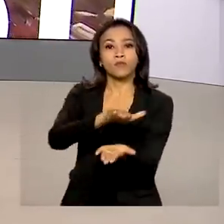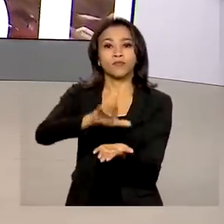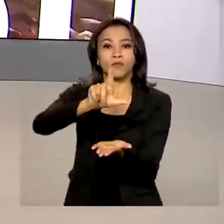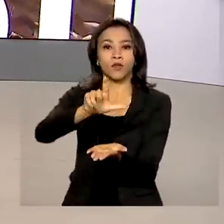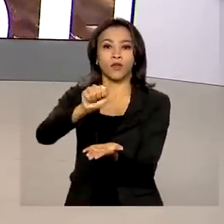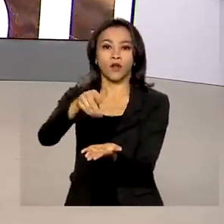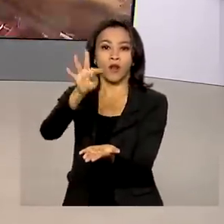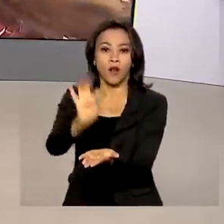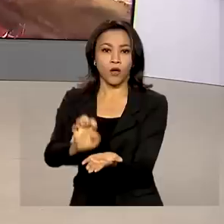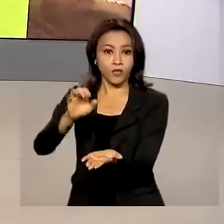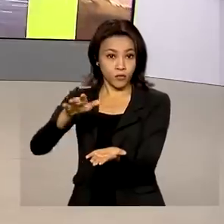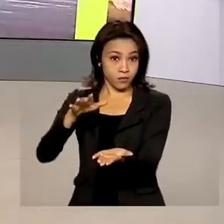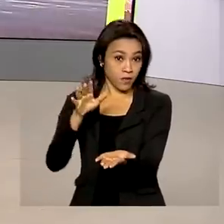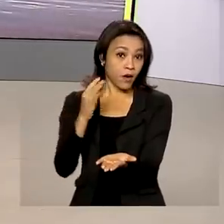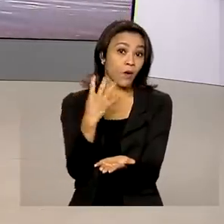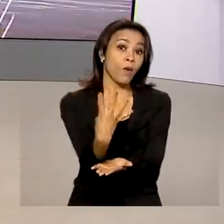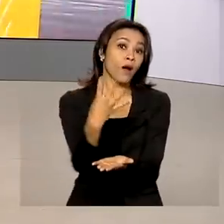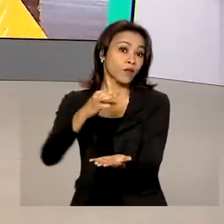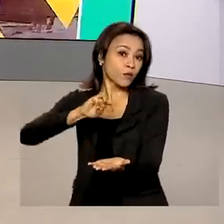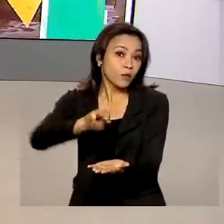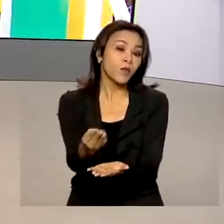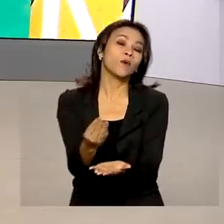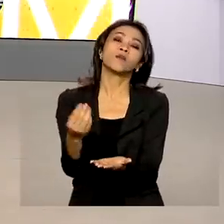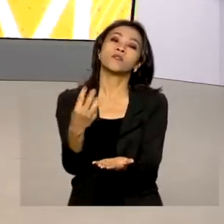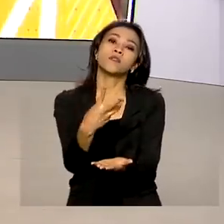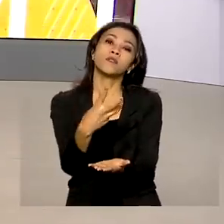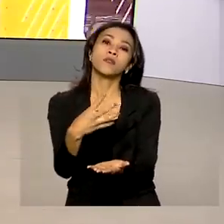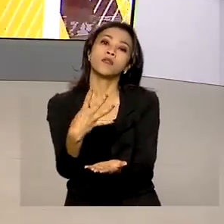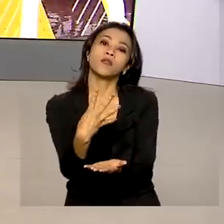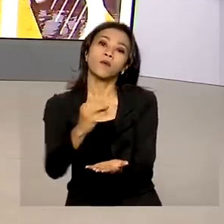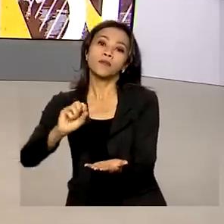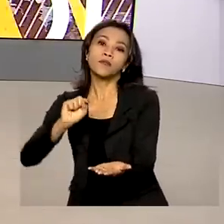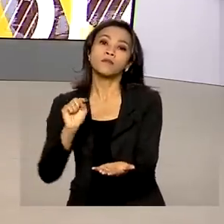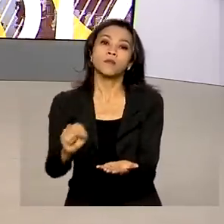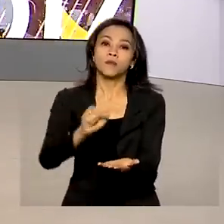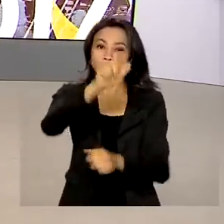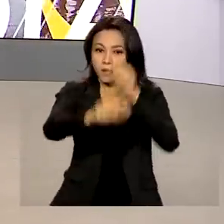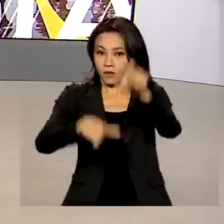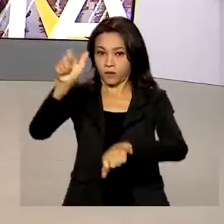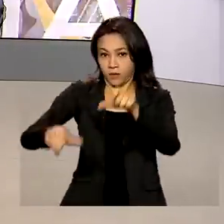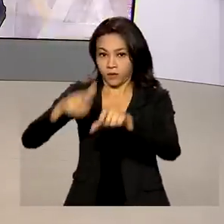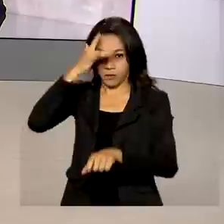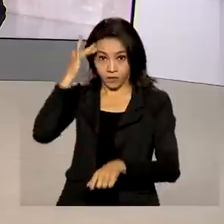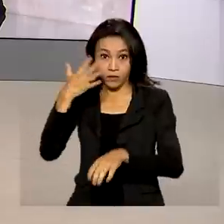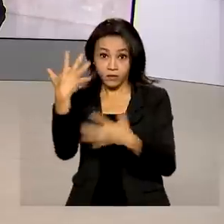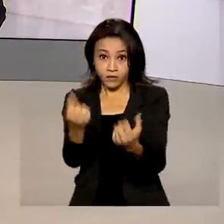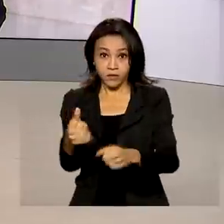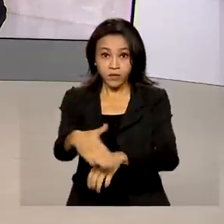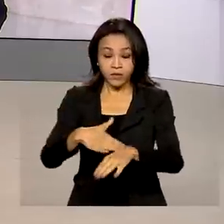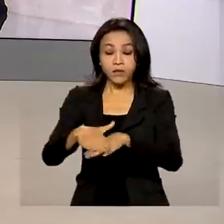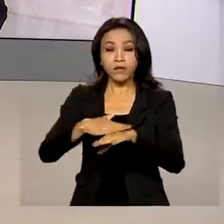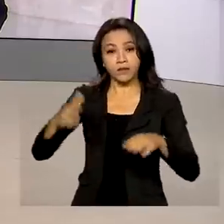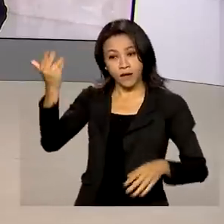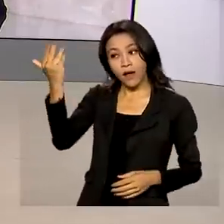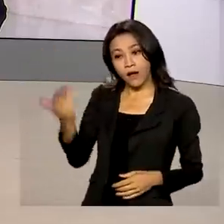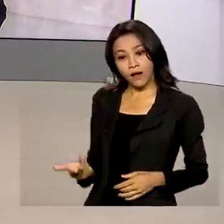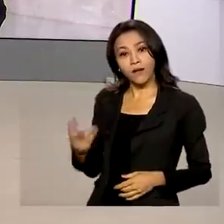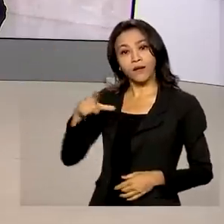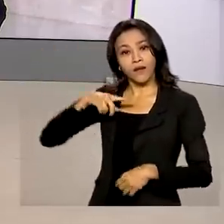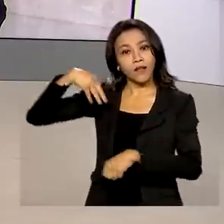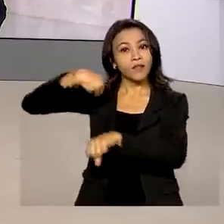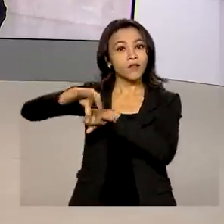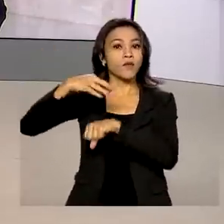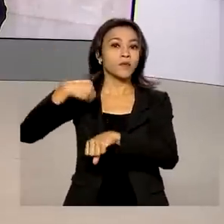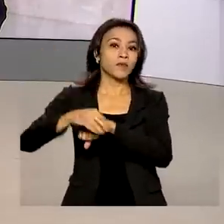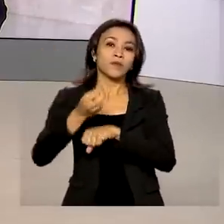de 4,4 milhões de contribuintes. Vamos conversar com a repórter Márcia Fernandes, que tem as informações para a gente.